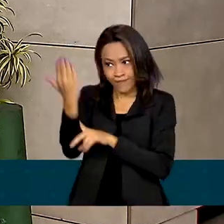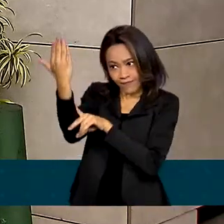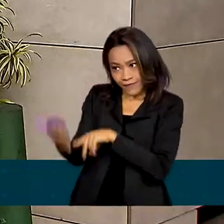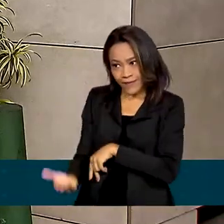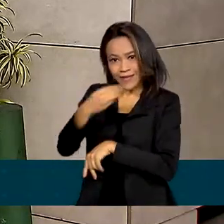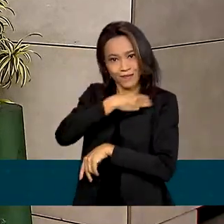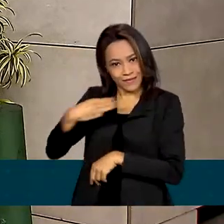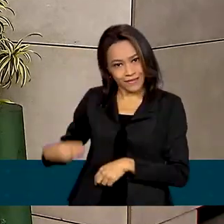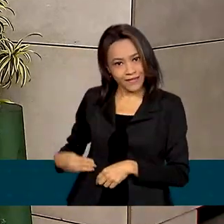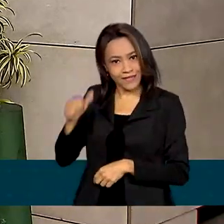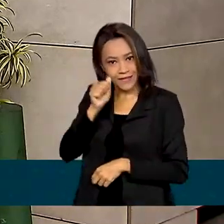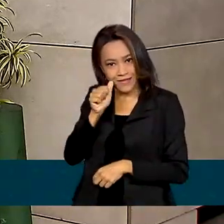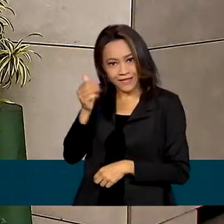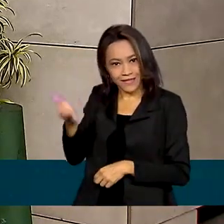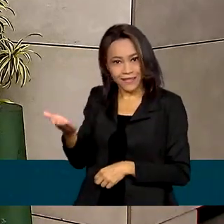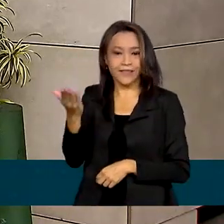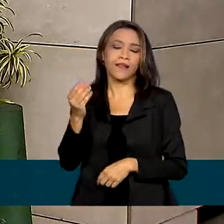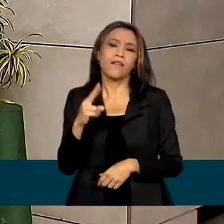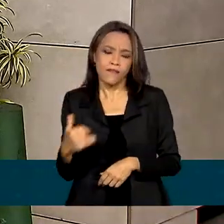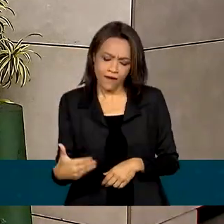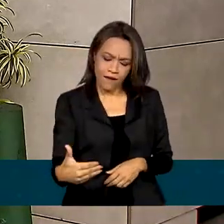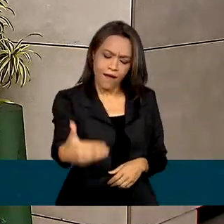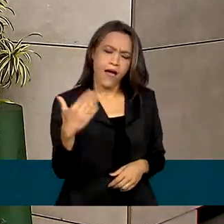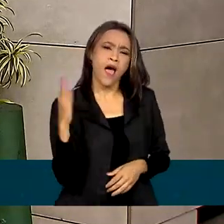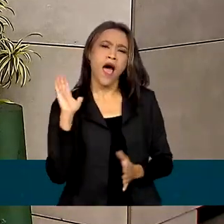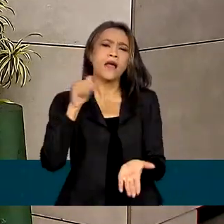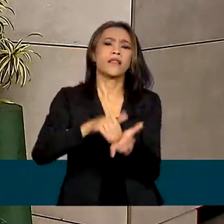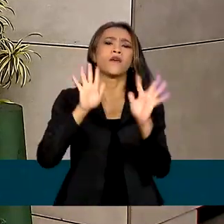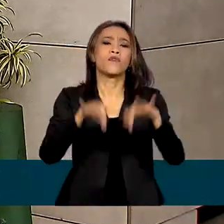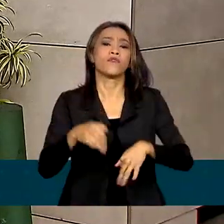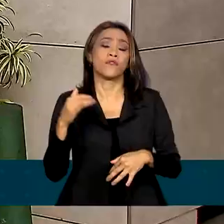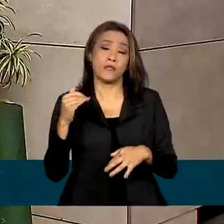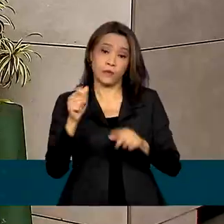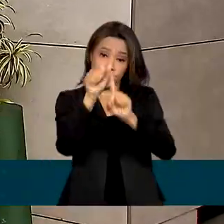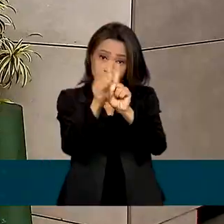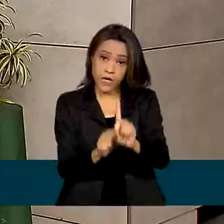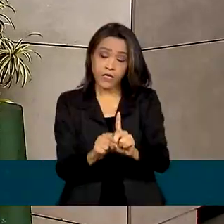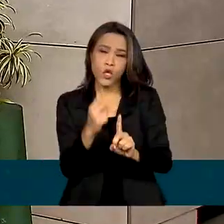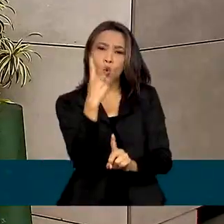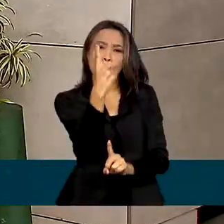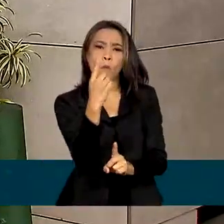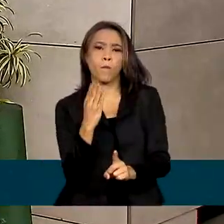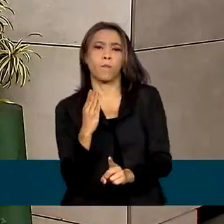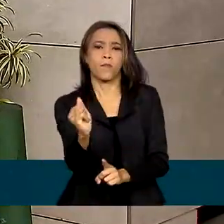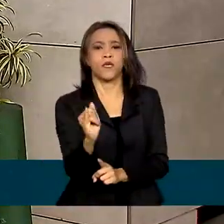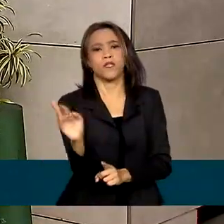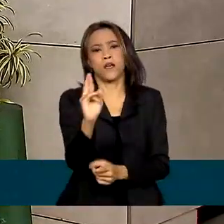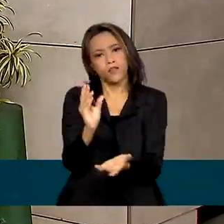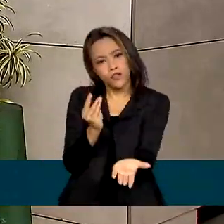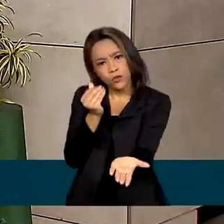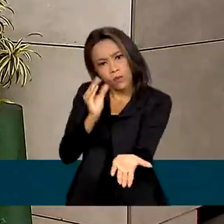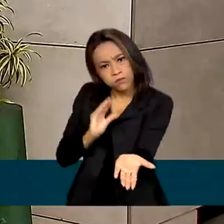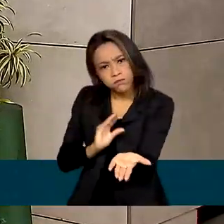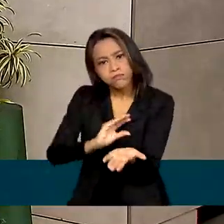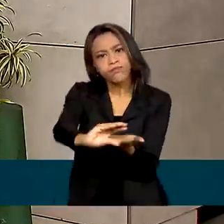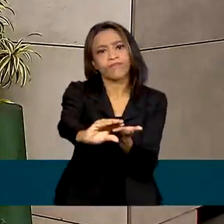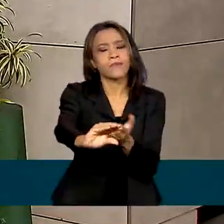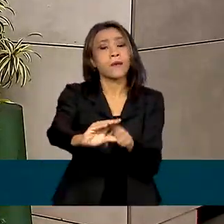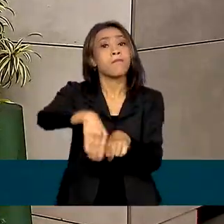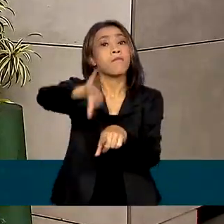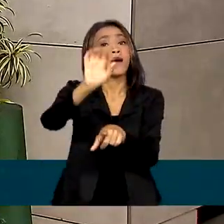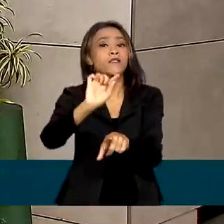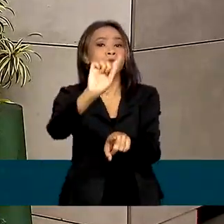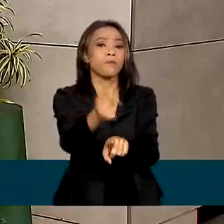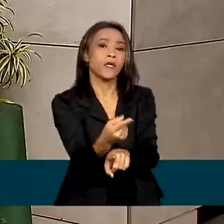Margarete Menezes deve anunciar até o final do mês a liberação de quase R 1 bilhão em recursos para mais de